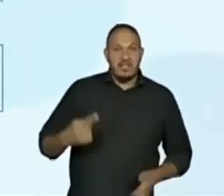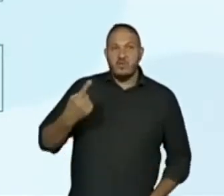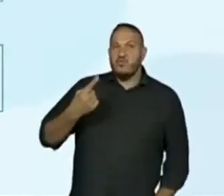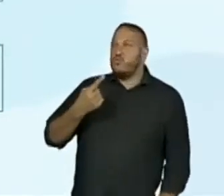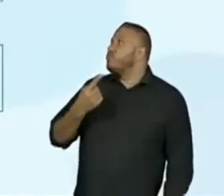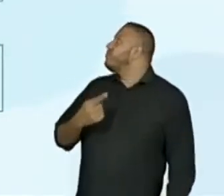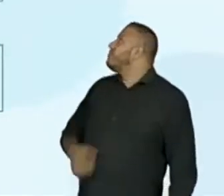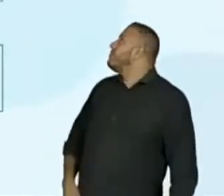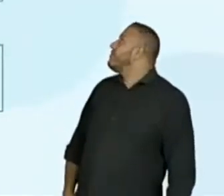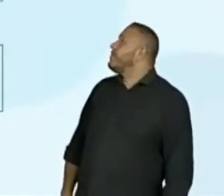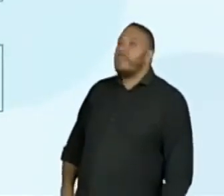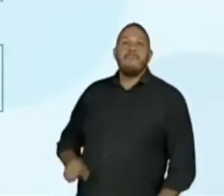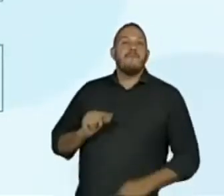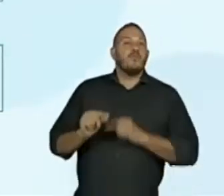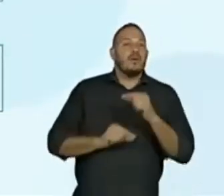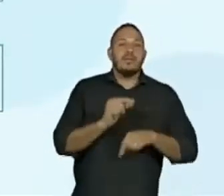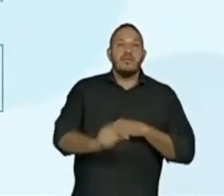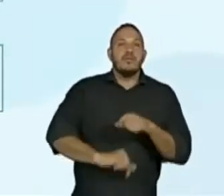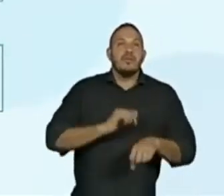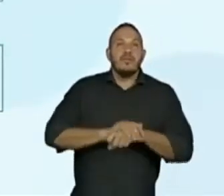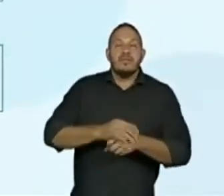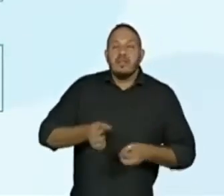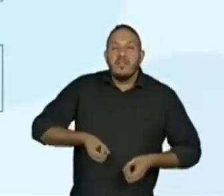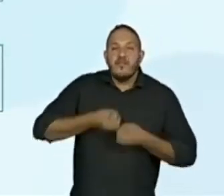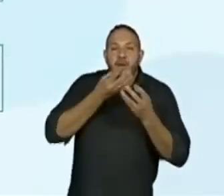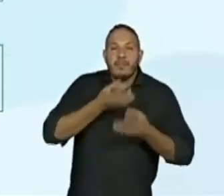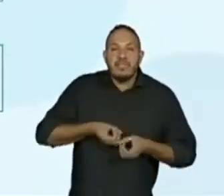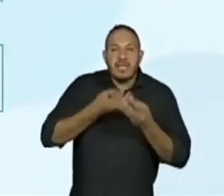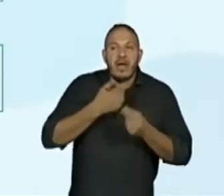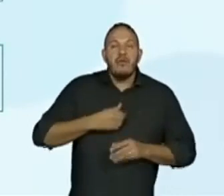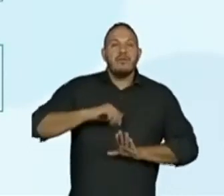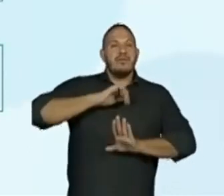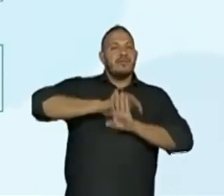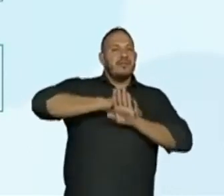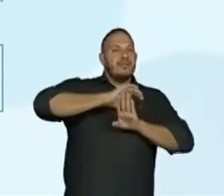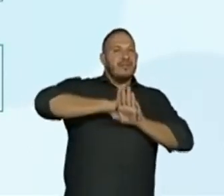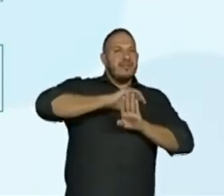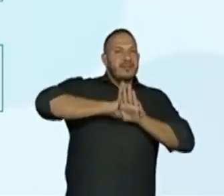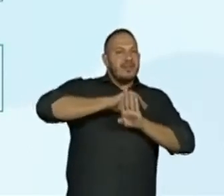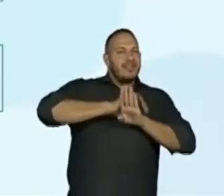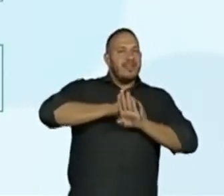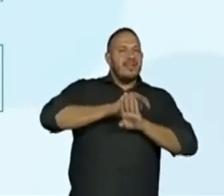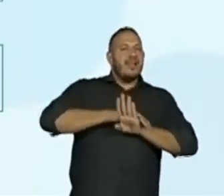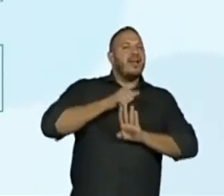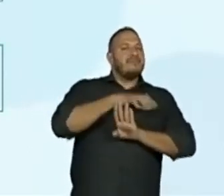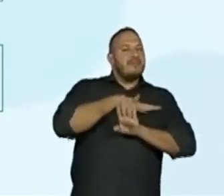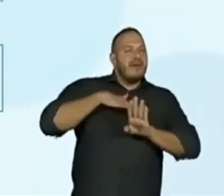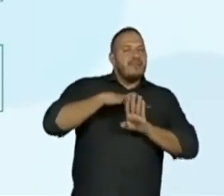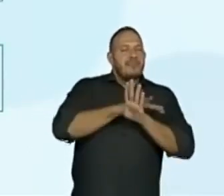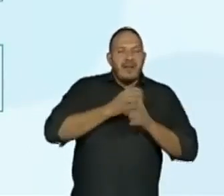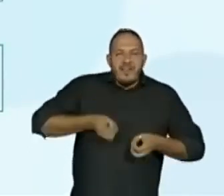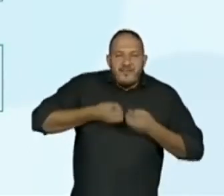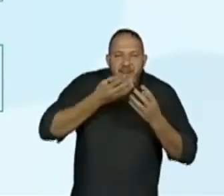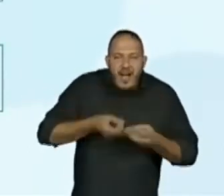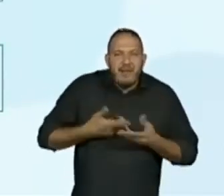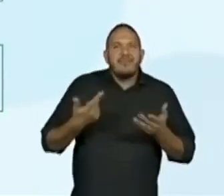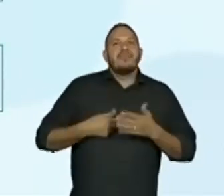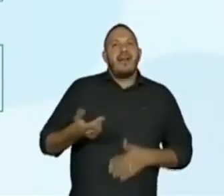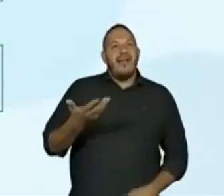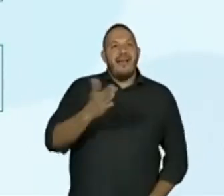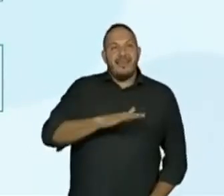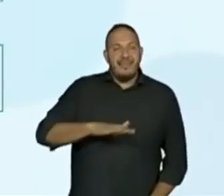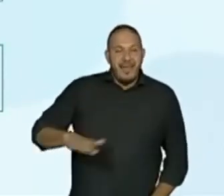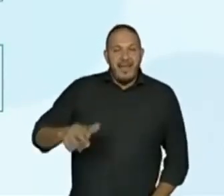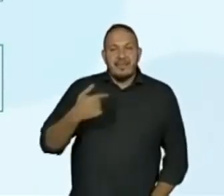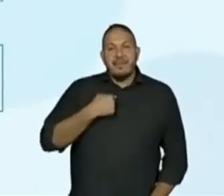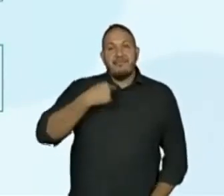Quais são as informações implícitas tratadas no poema A Criança que Pensa